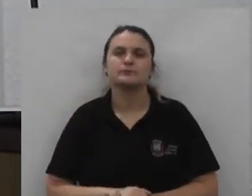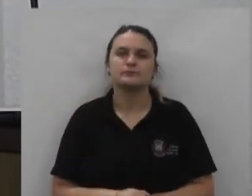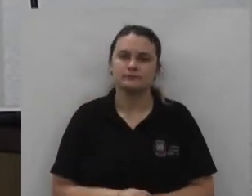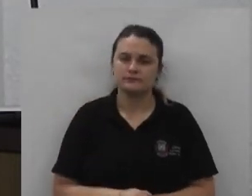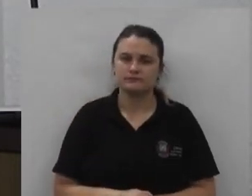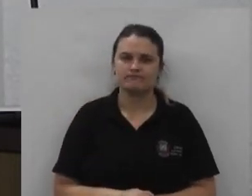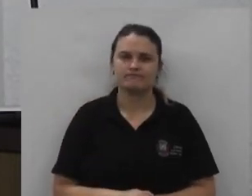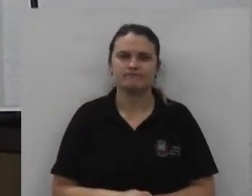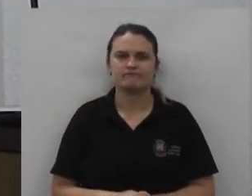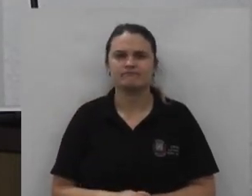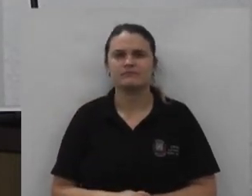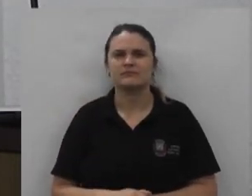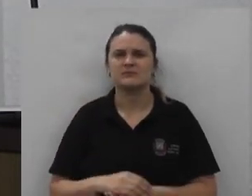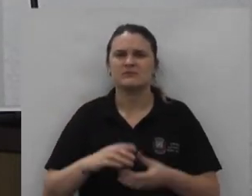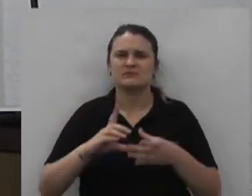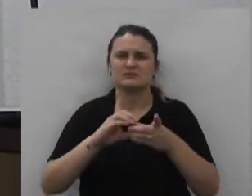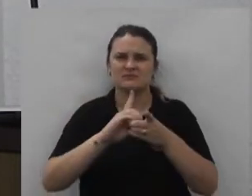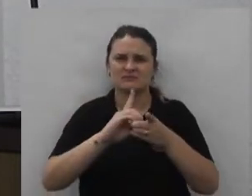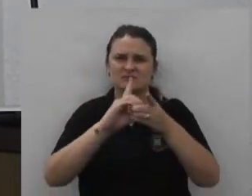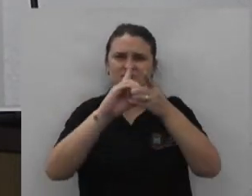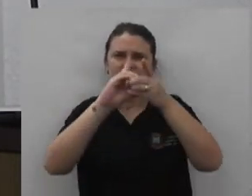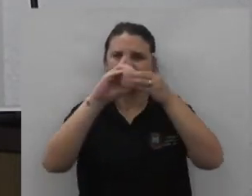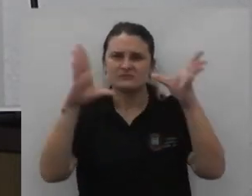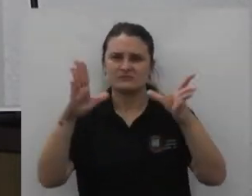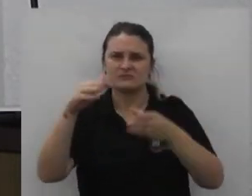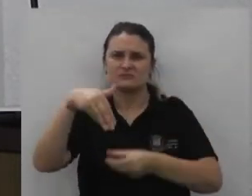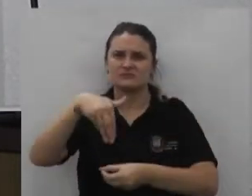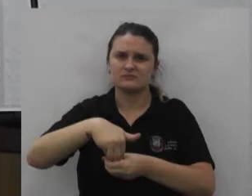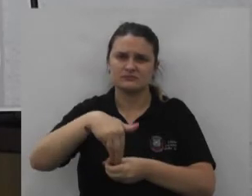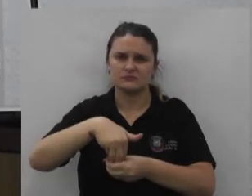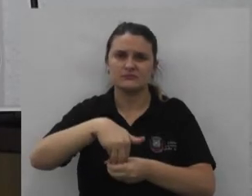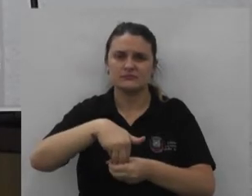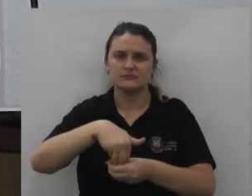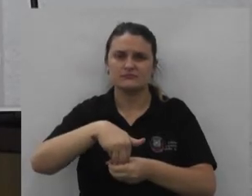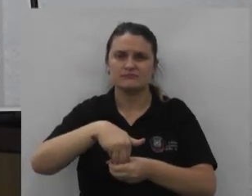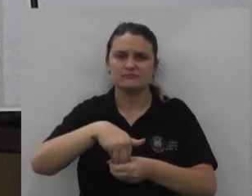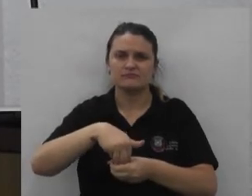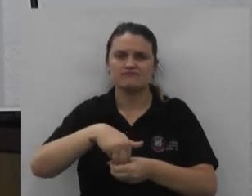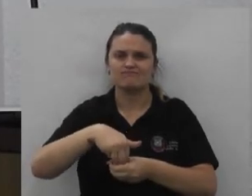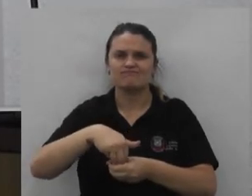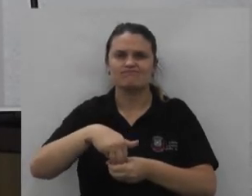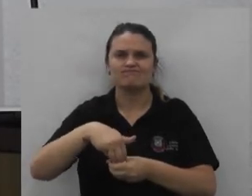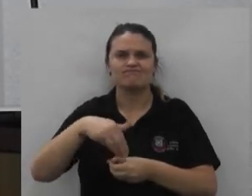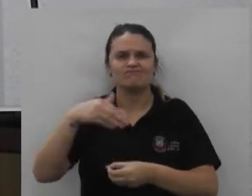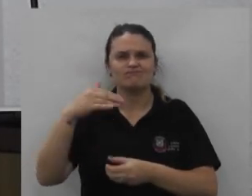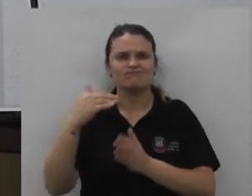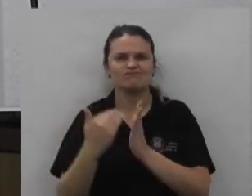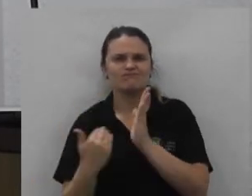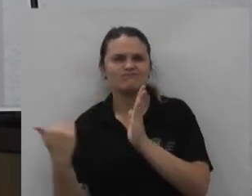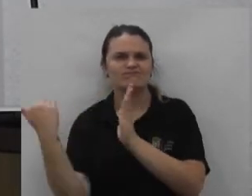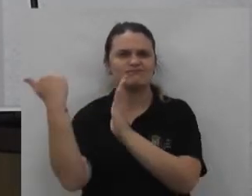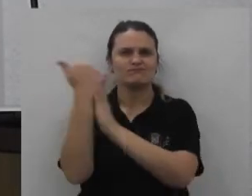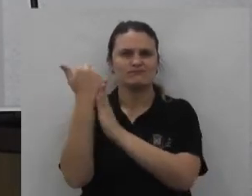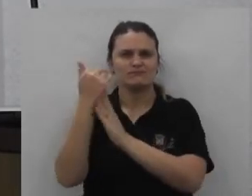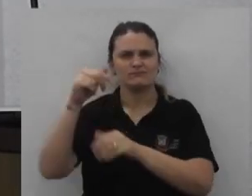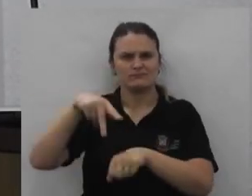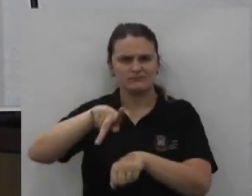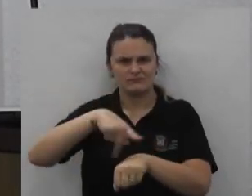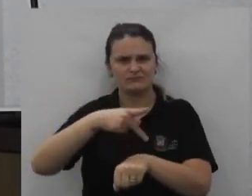o processo democrático eleitoral prevaleceu neste país